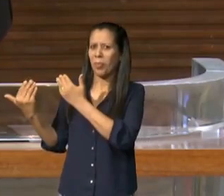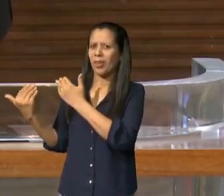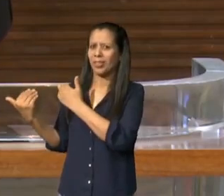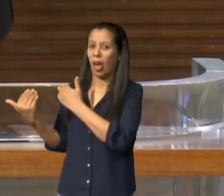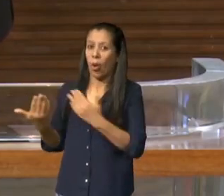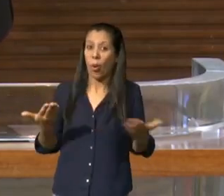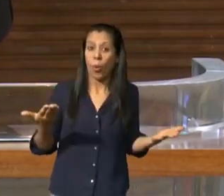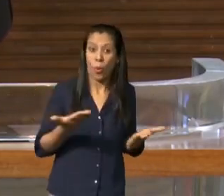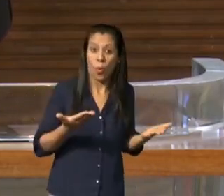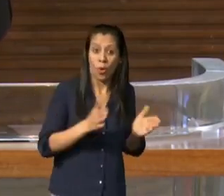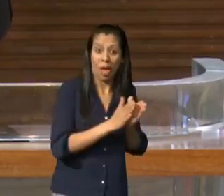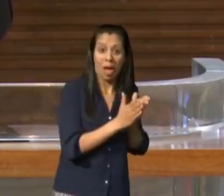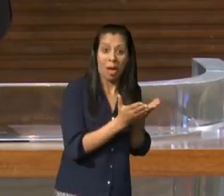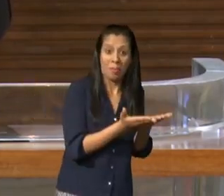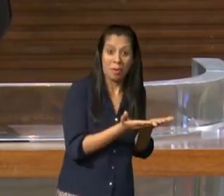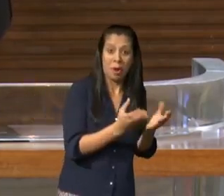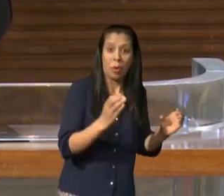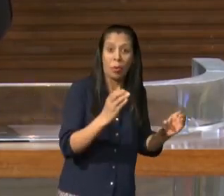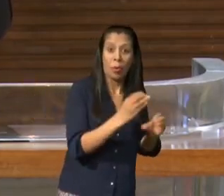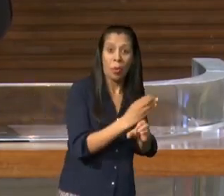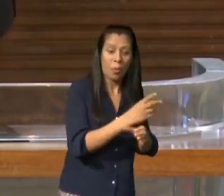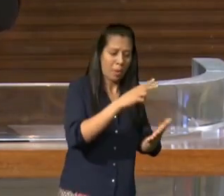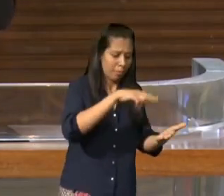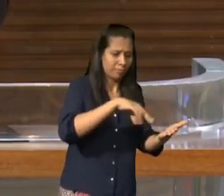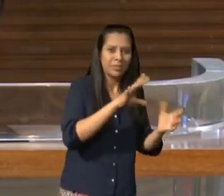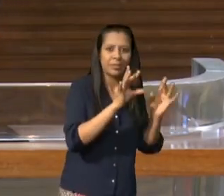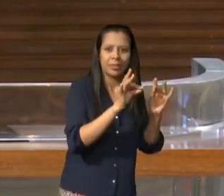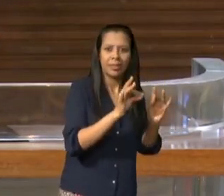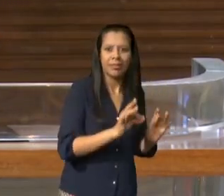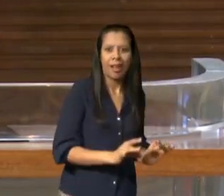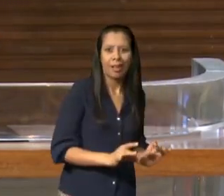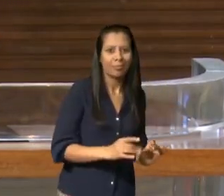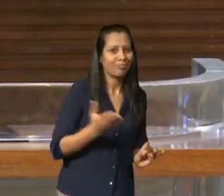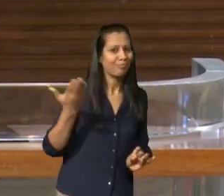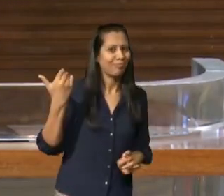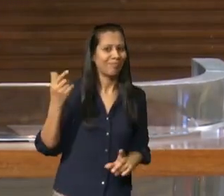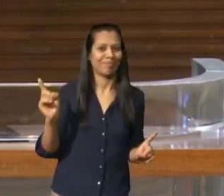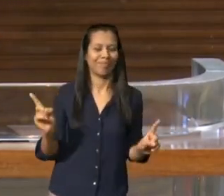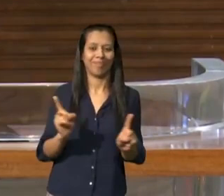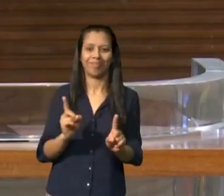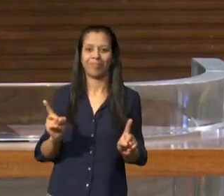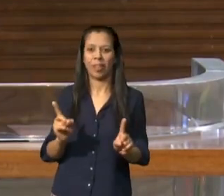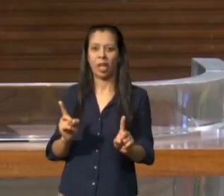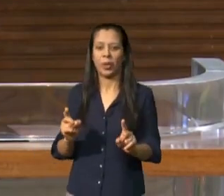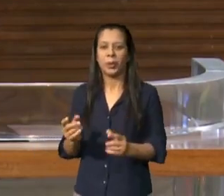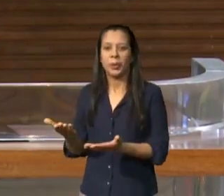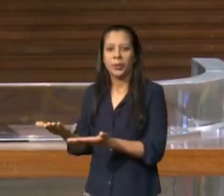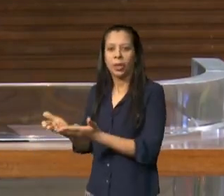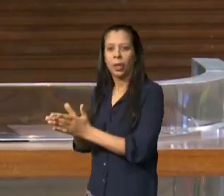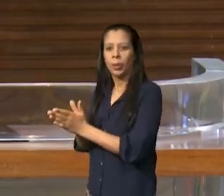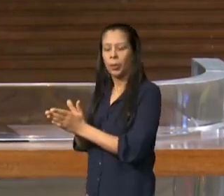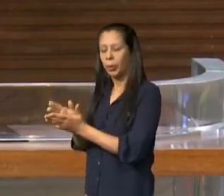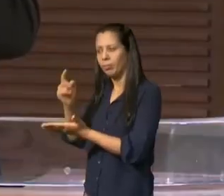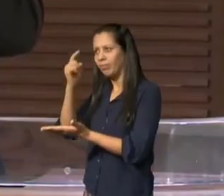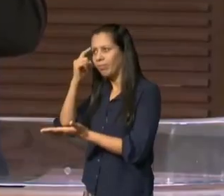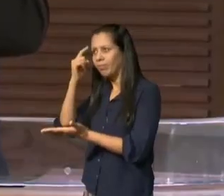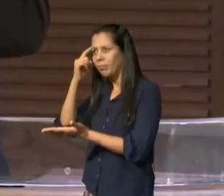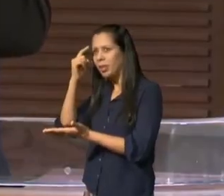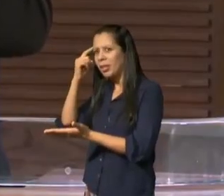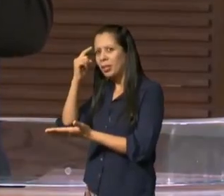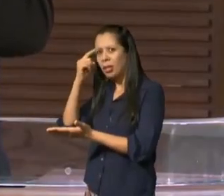dos costumes da tradição mas principalmente através dos escritos do Velho Testamento